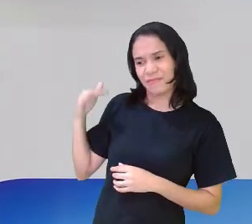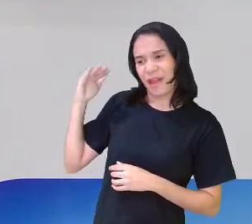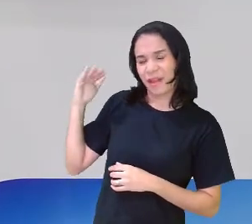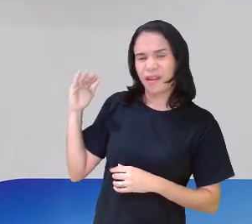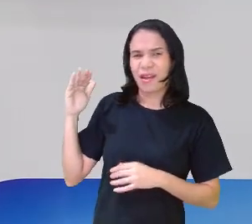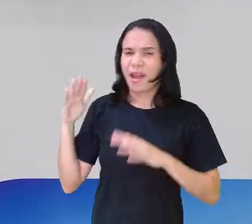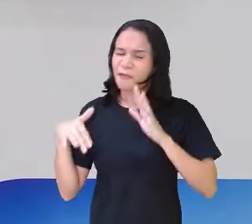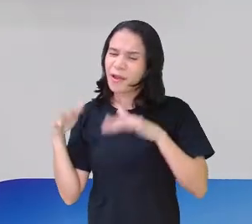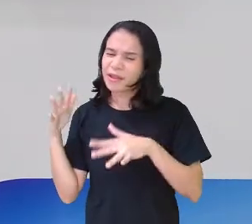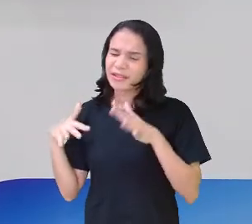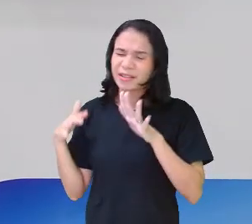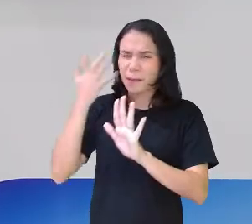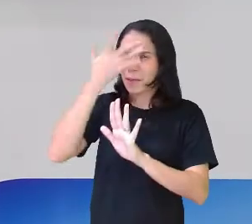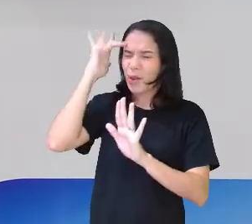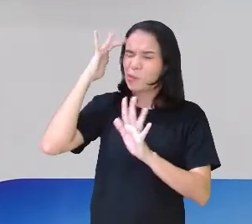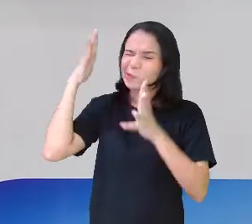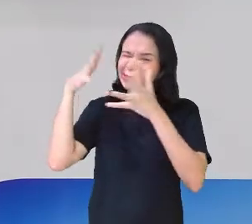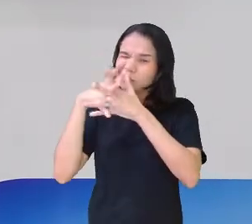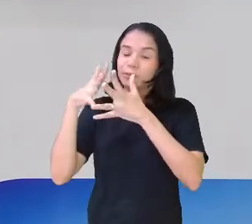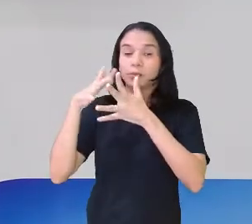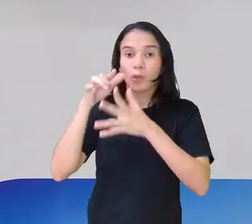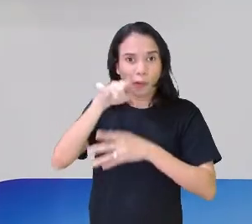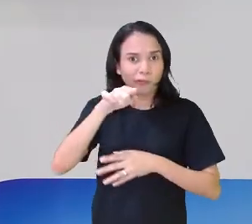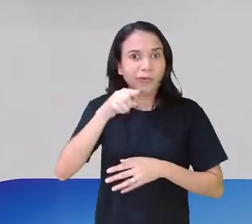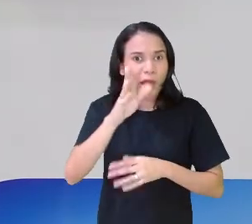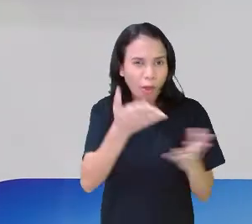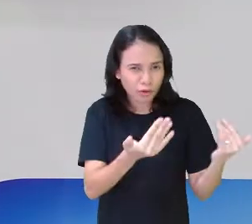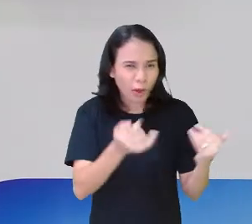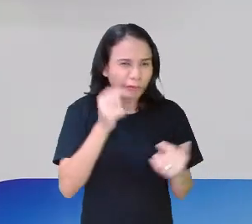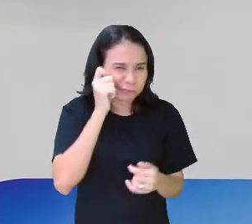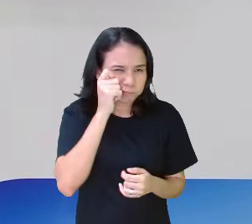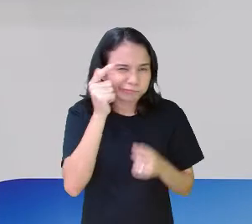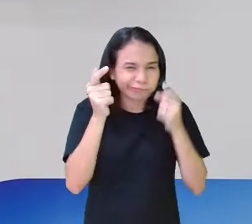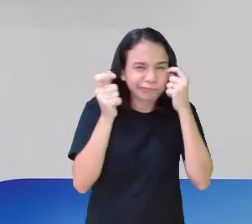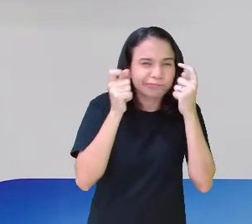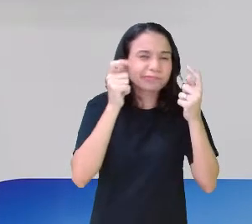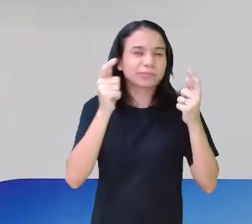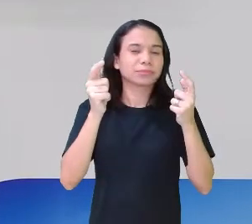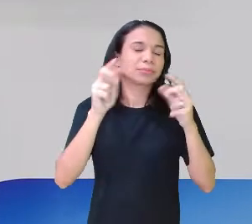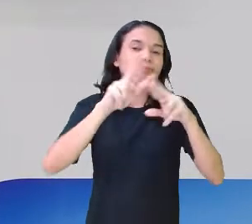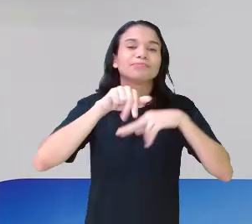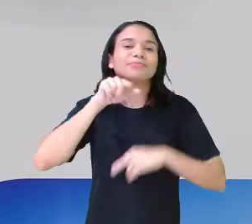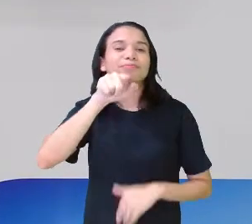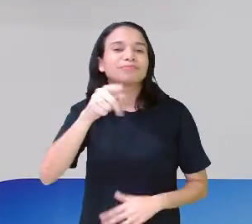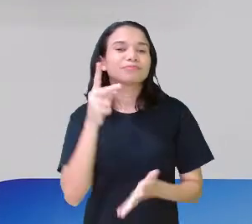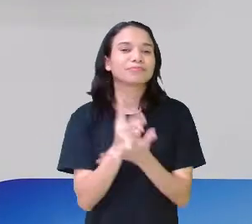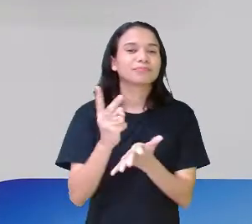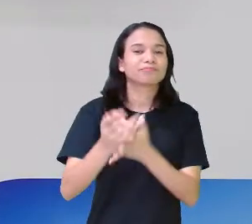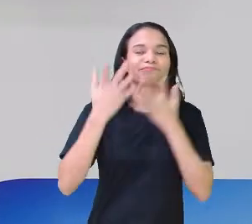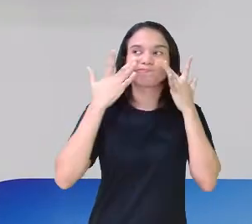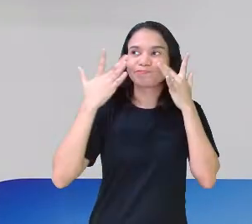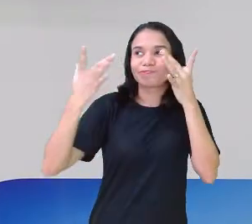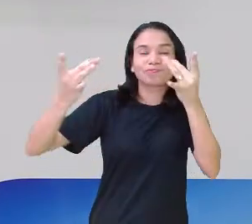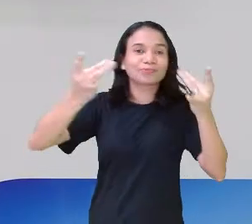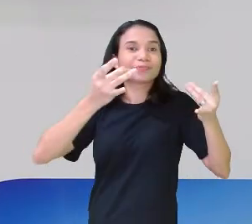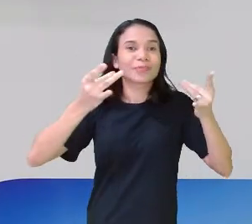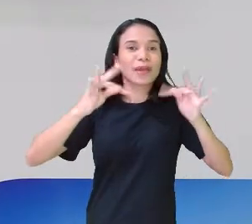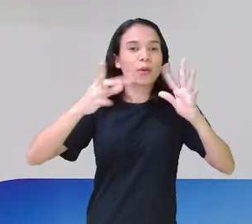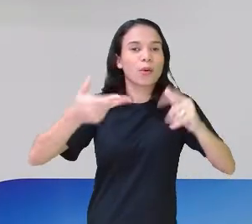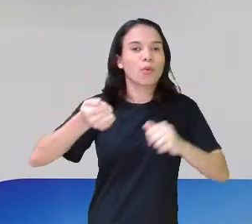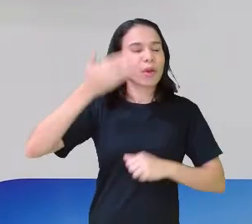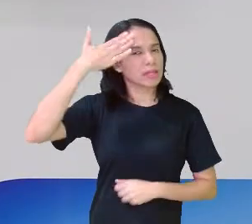Ficam um pouquinho mais pra trás e vocês estão sempre antenados. Você aí, que tá atento a todas as novidades,